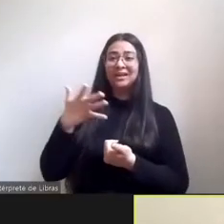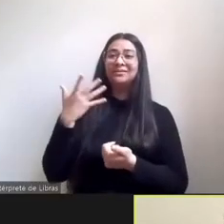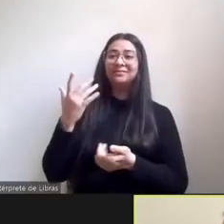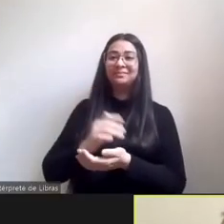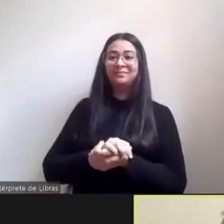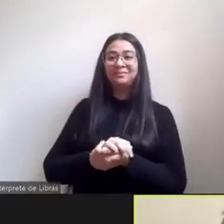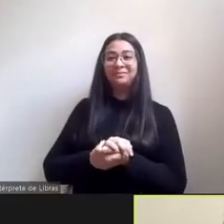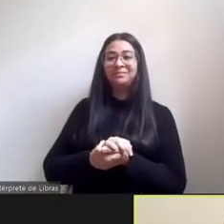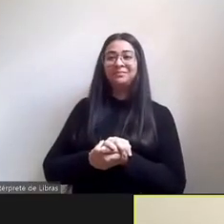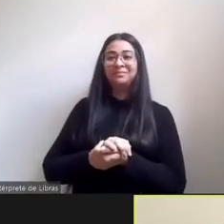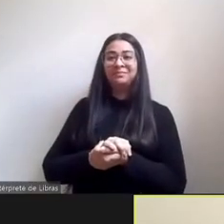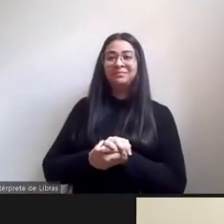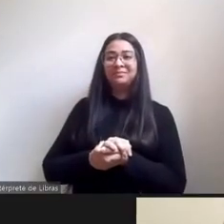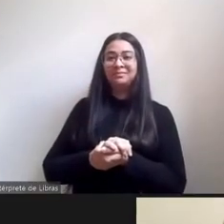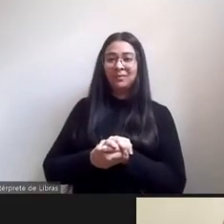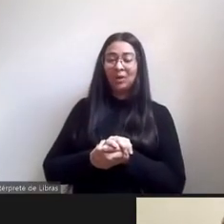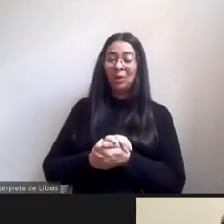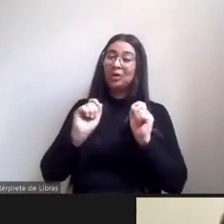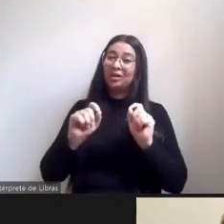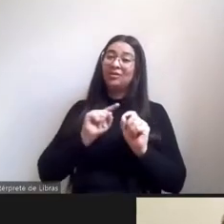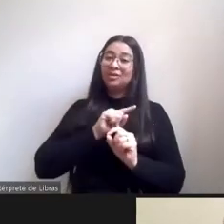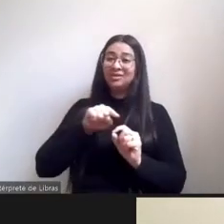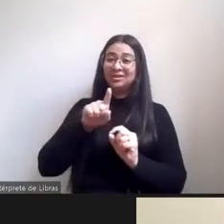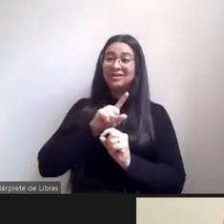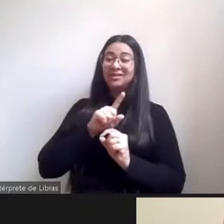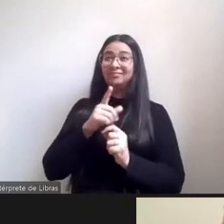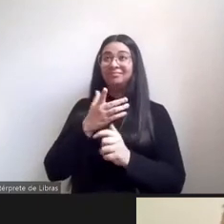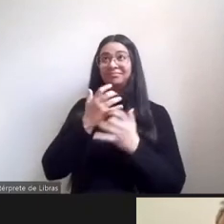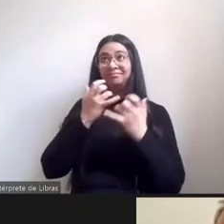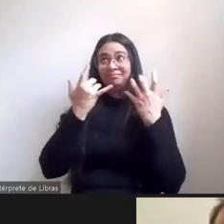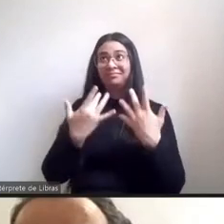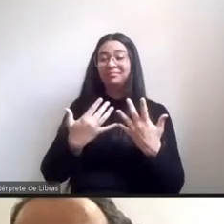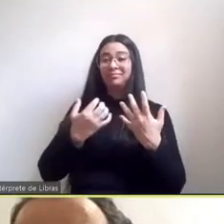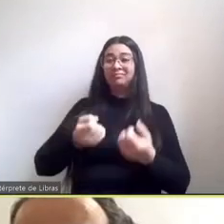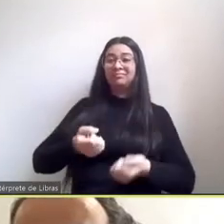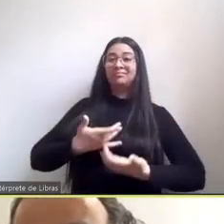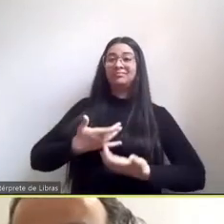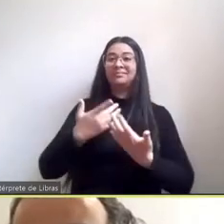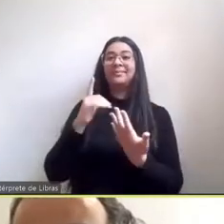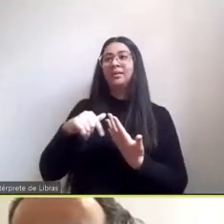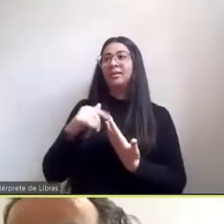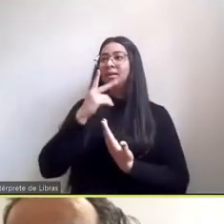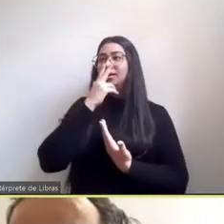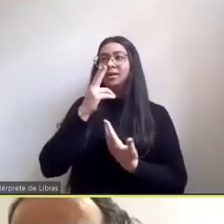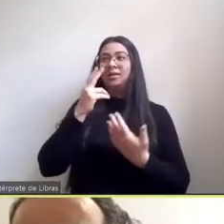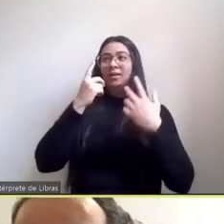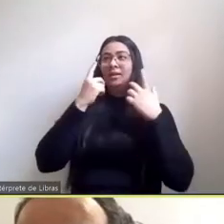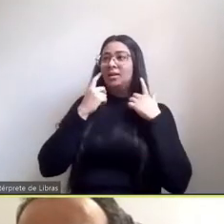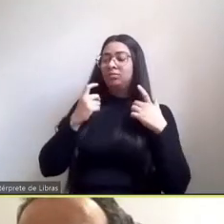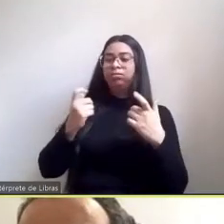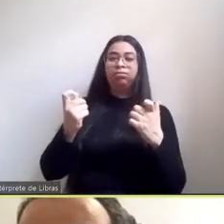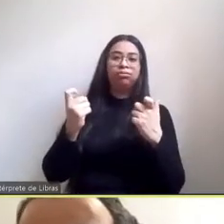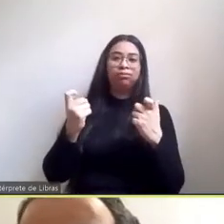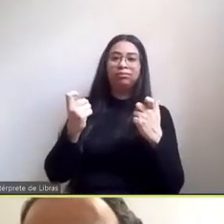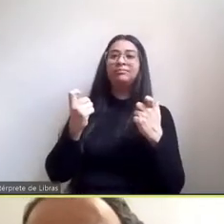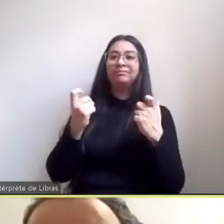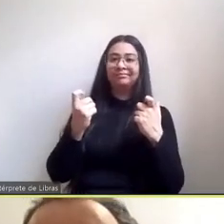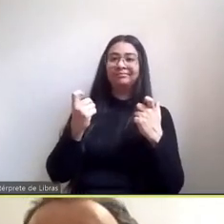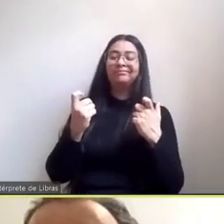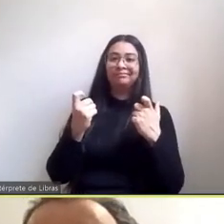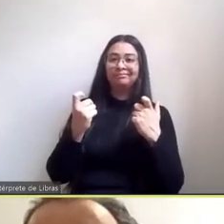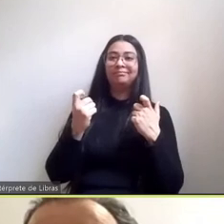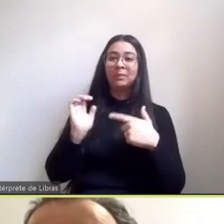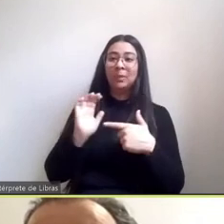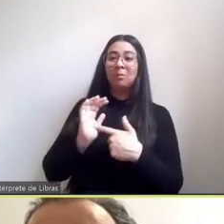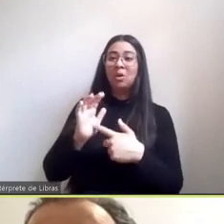disse evidentemente é de um de uma violência quer dizer mostra uma violência